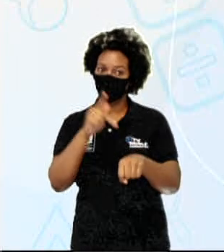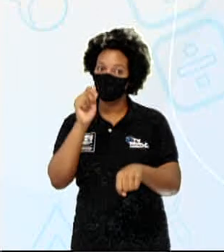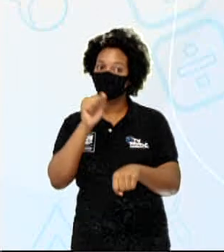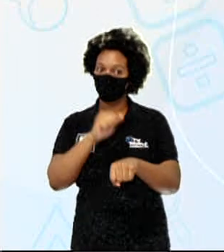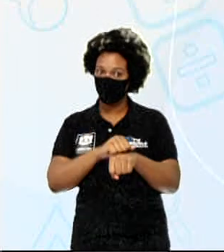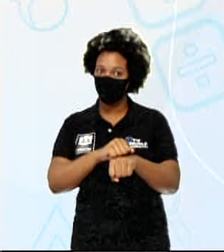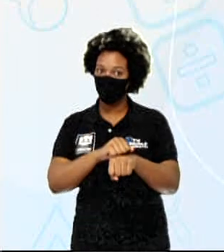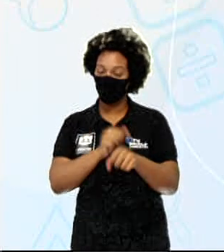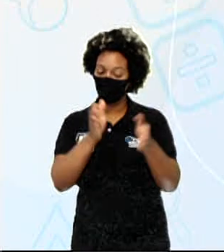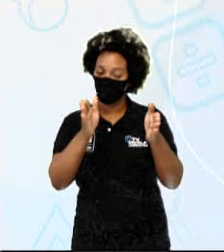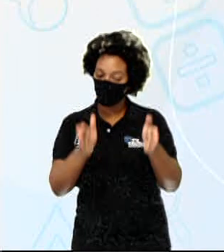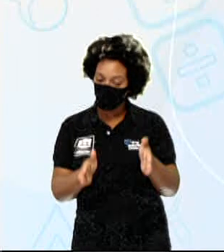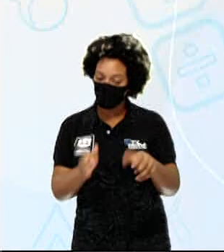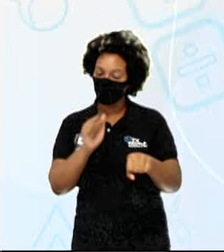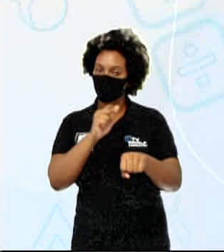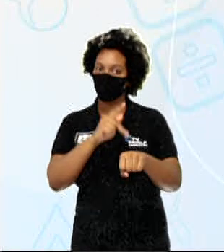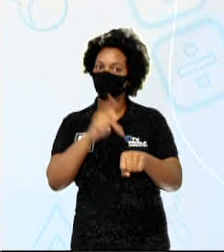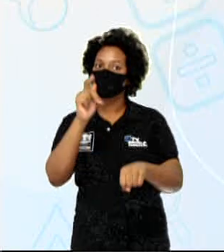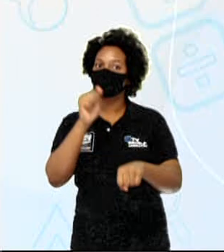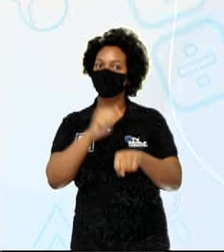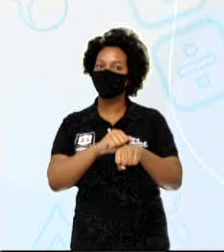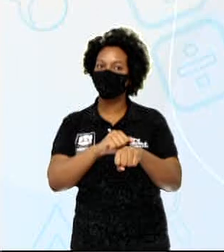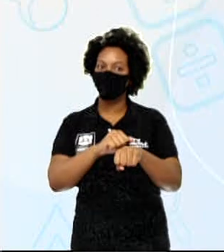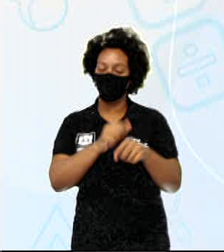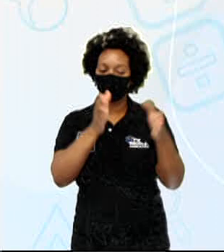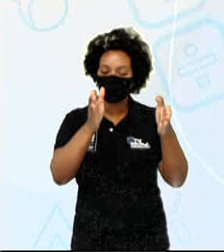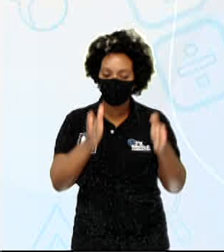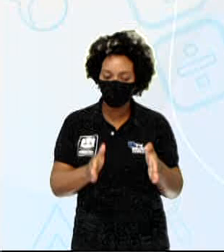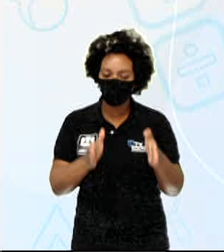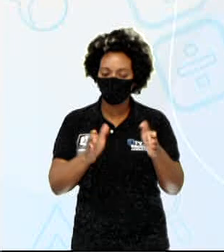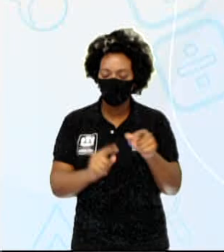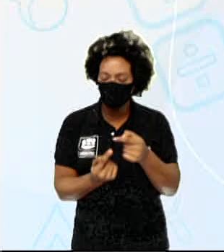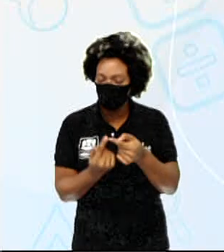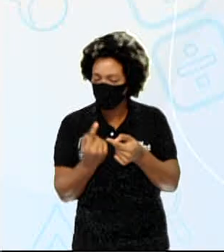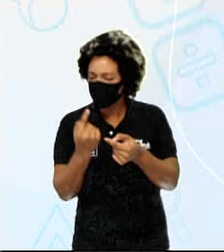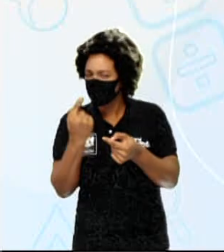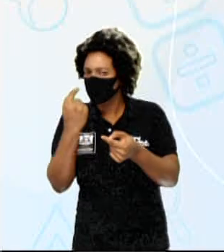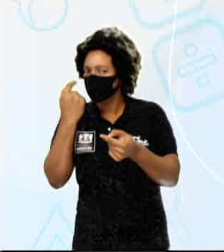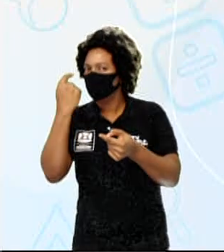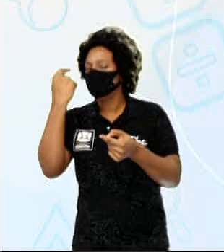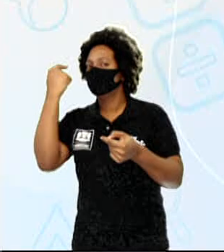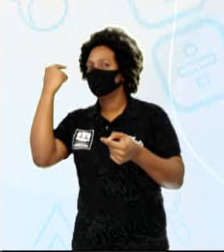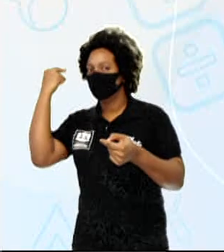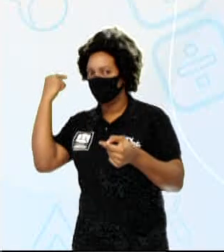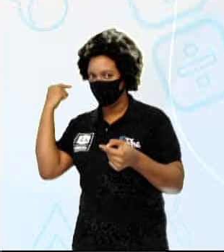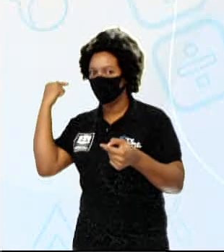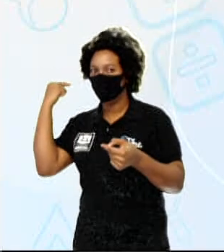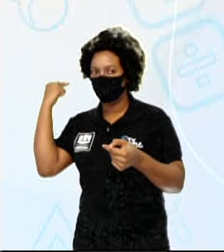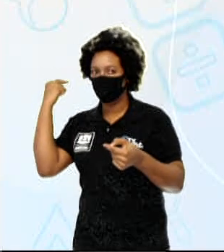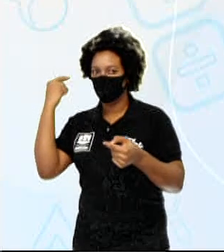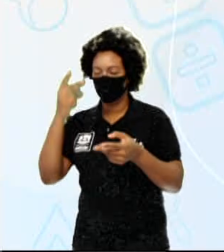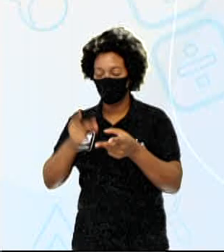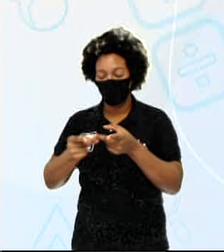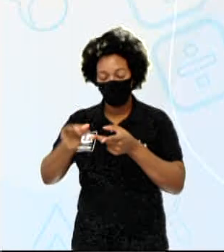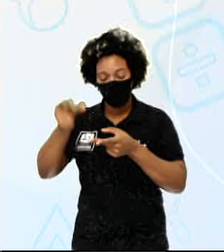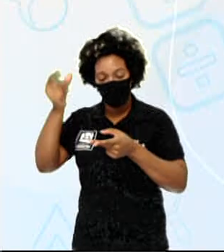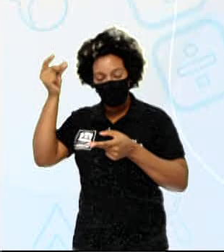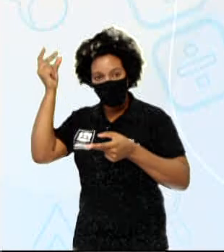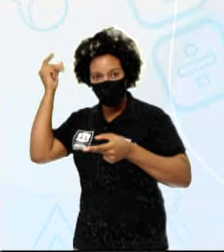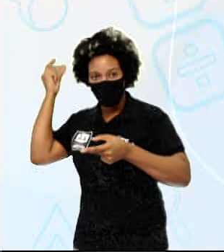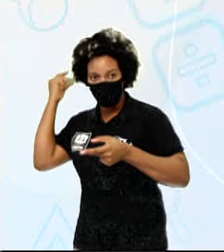O Paleolítico é um período mais remoto da história da humanidade. O mais antigo